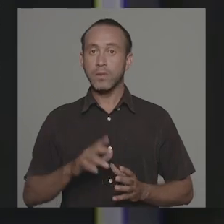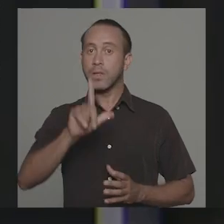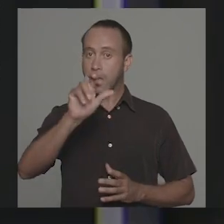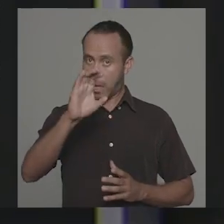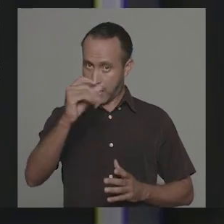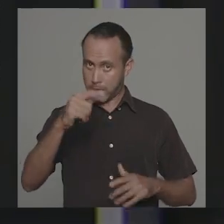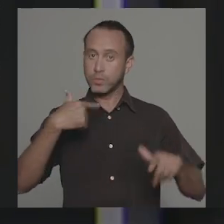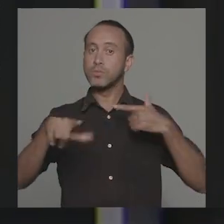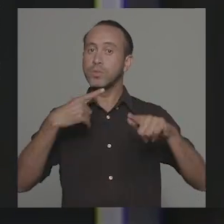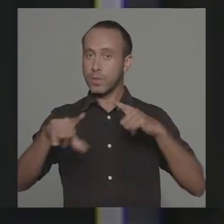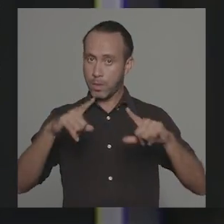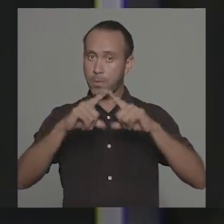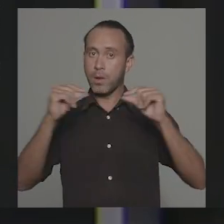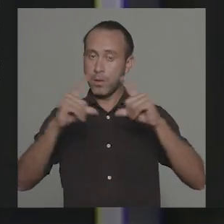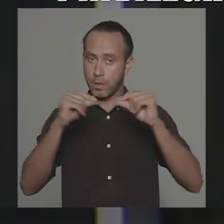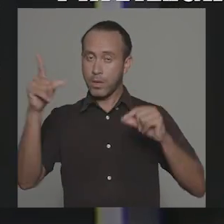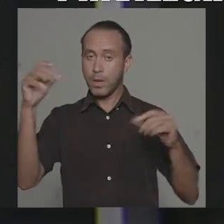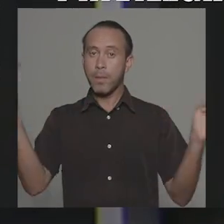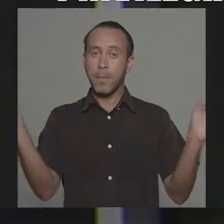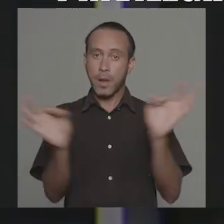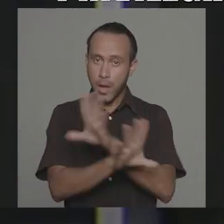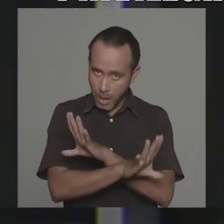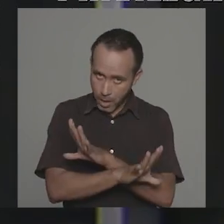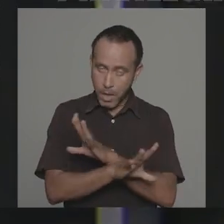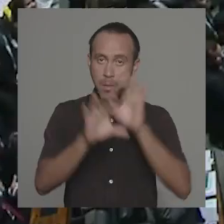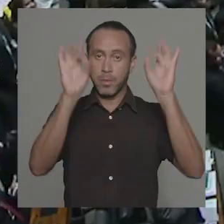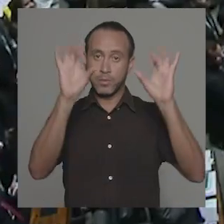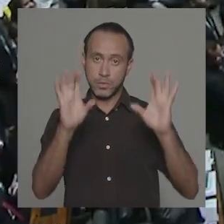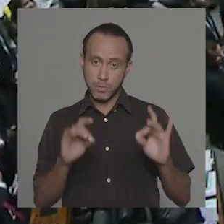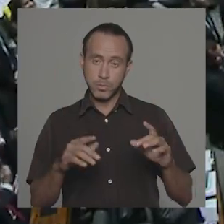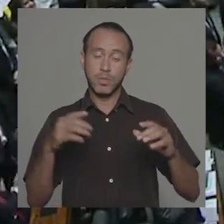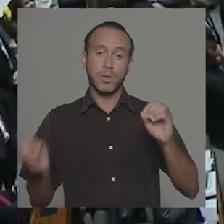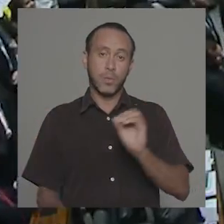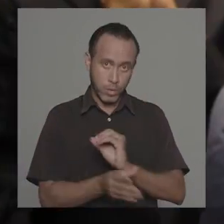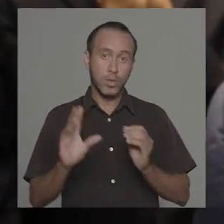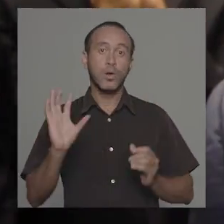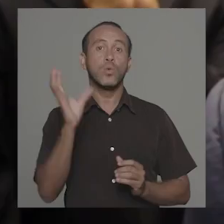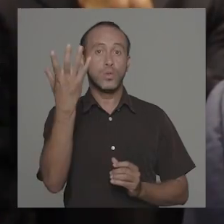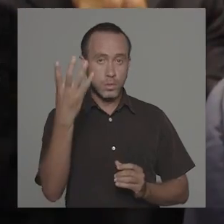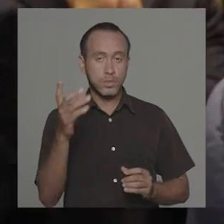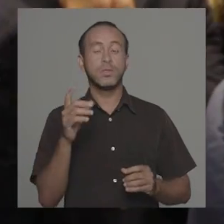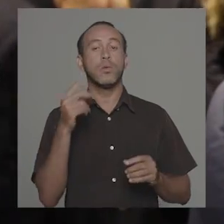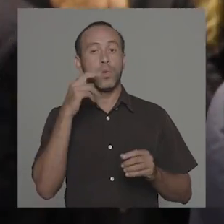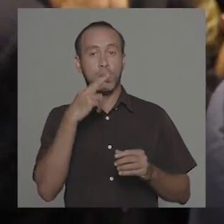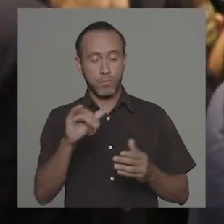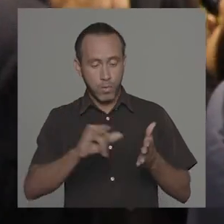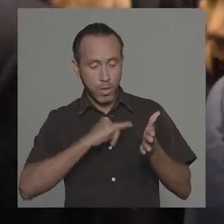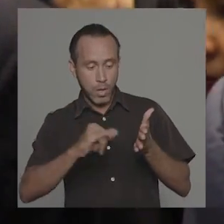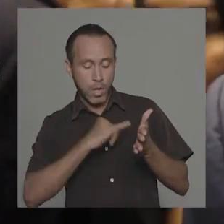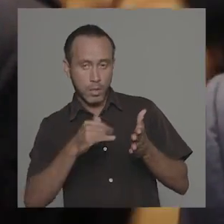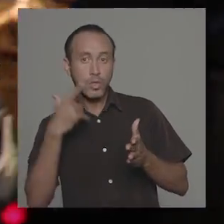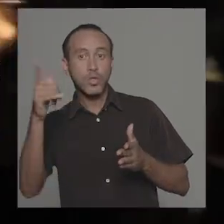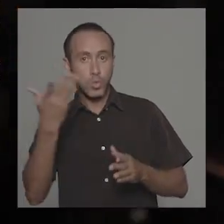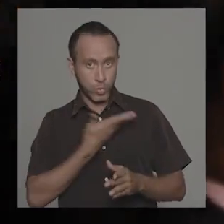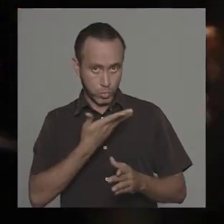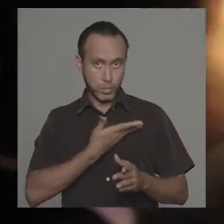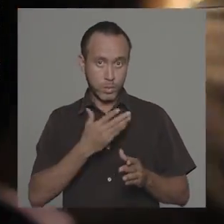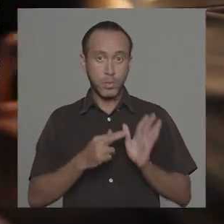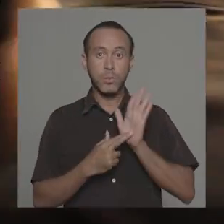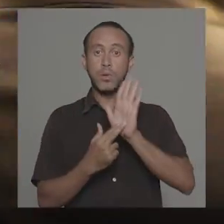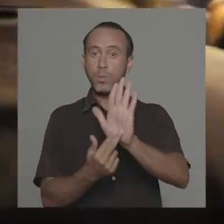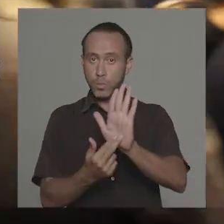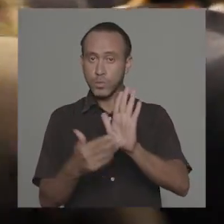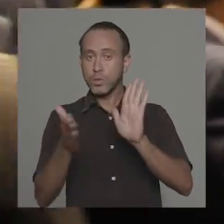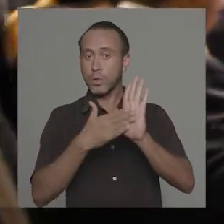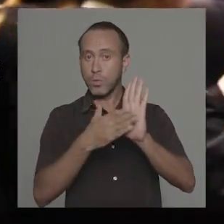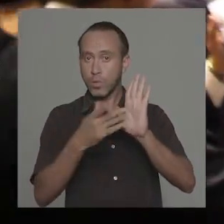Laércio trabalhou na Câmara para acabar com o foro privilegiado para crimes de corrupção. Ele colheu assinaturas de parlamentares para apresentar